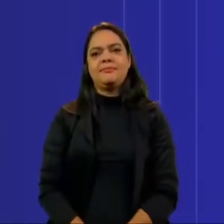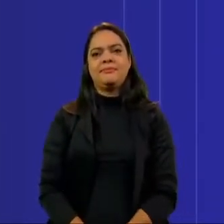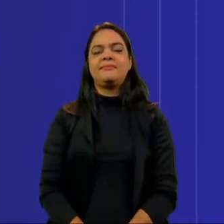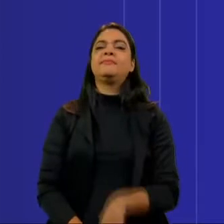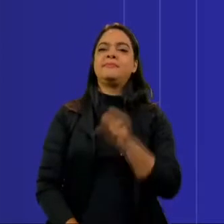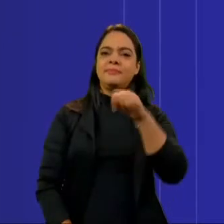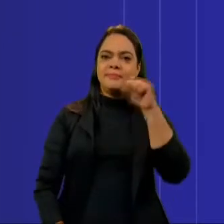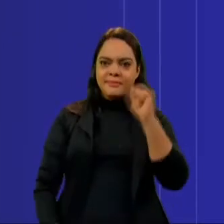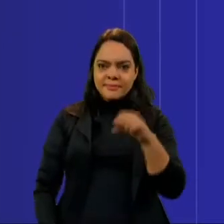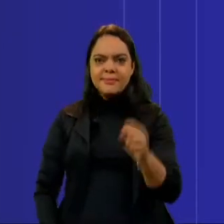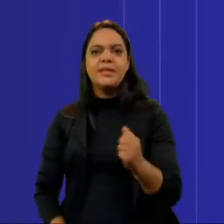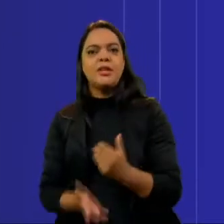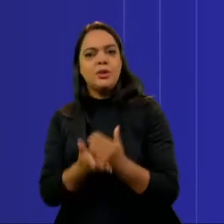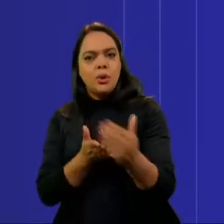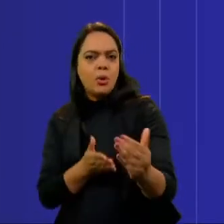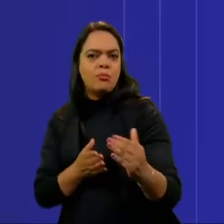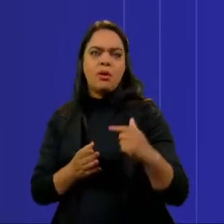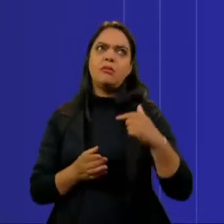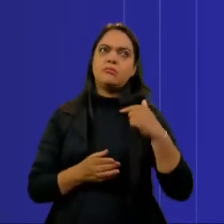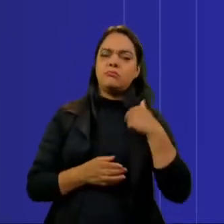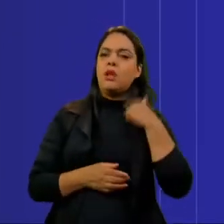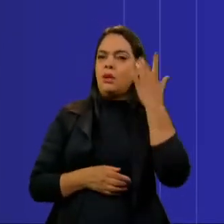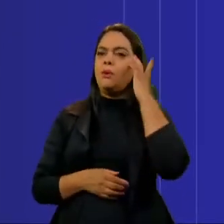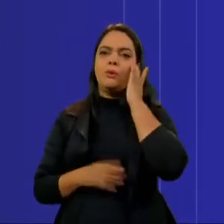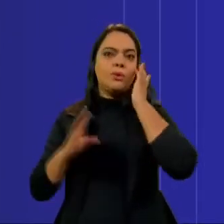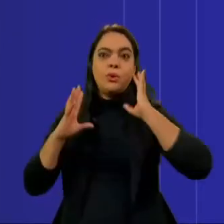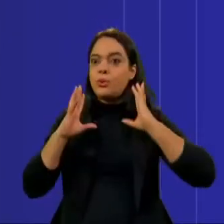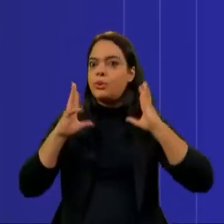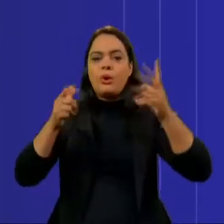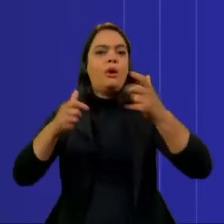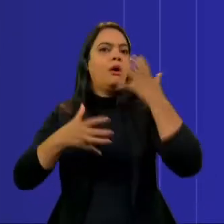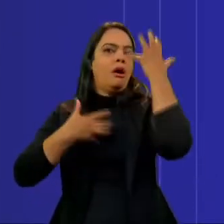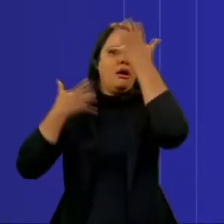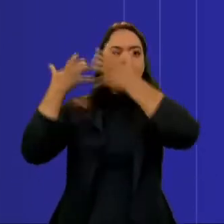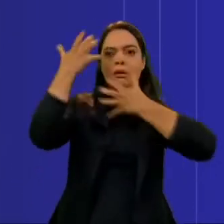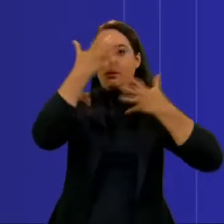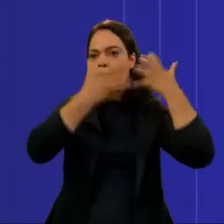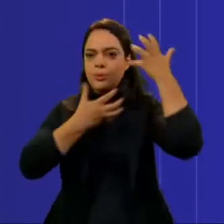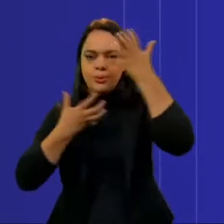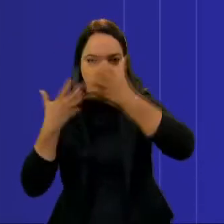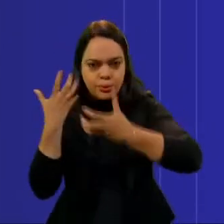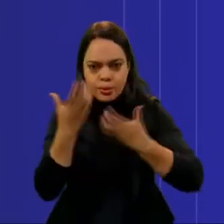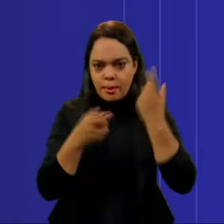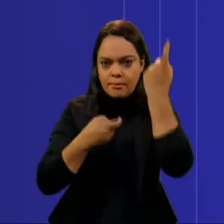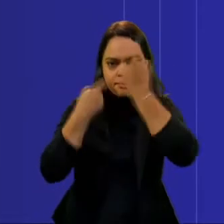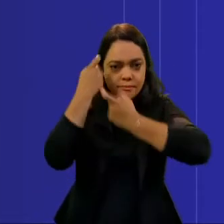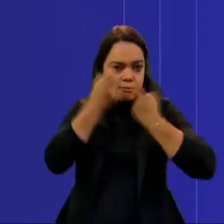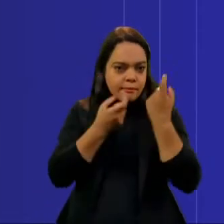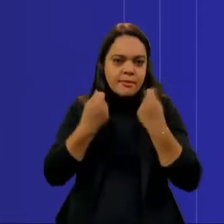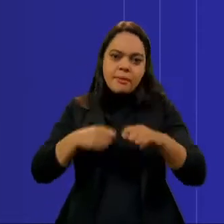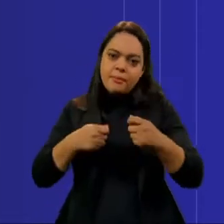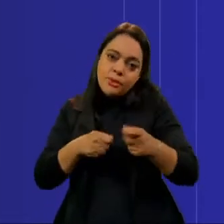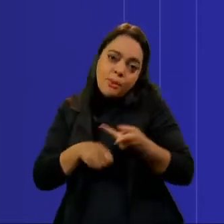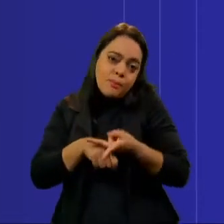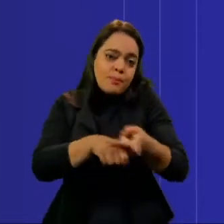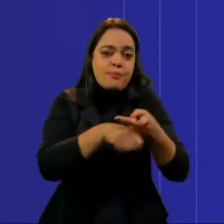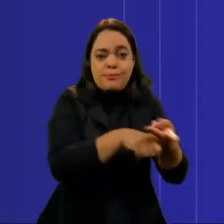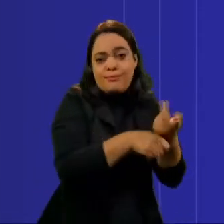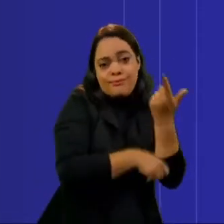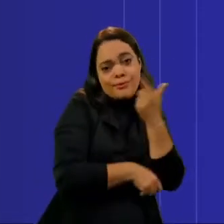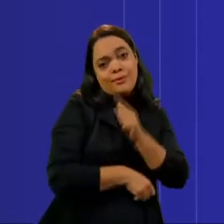Sim, no início, eu creio que todo mundo entrou em pânico por causa disso, e teve que procurar alguma renda